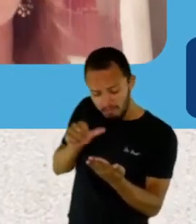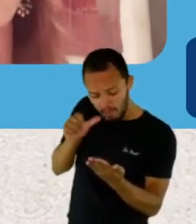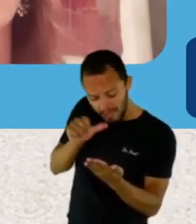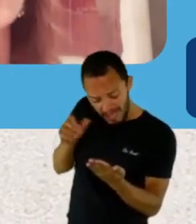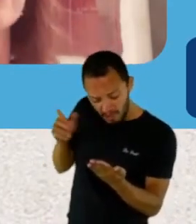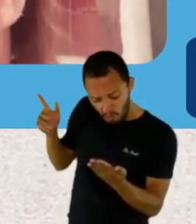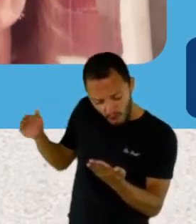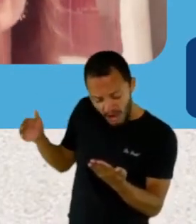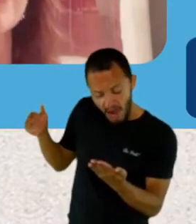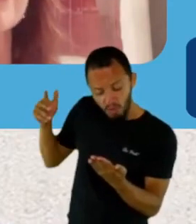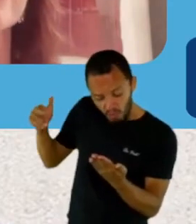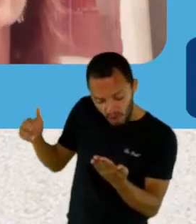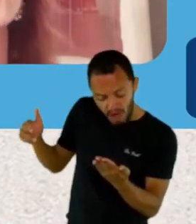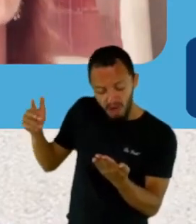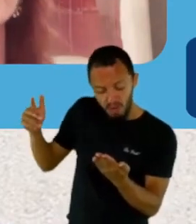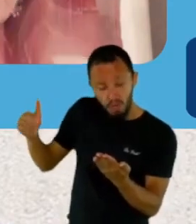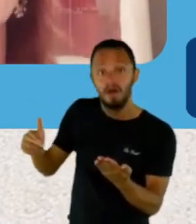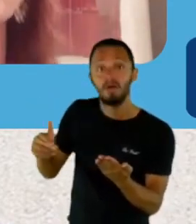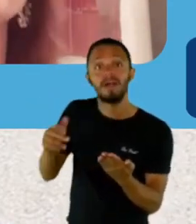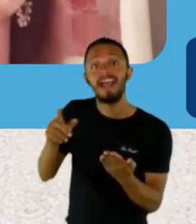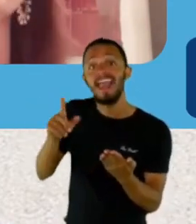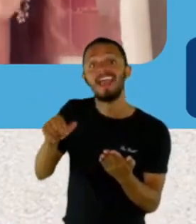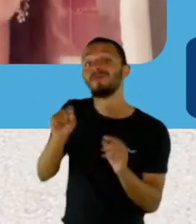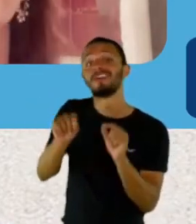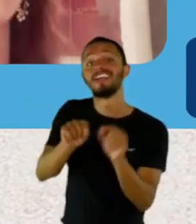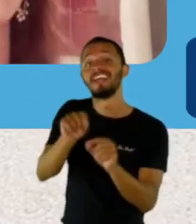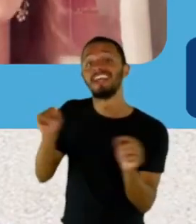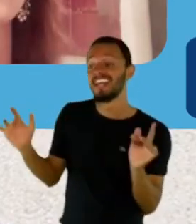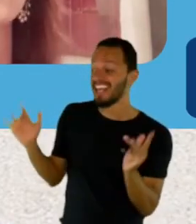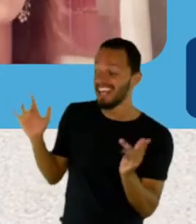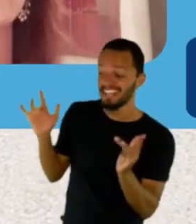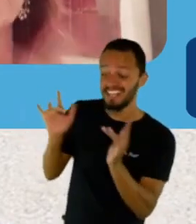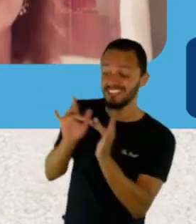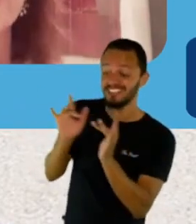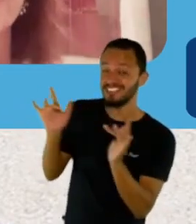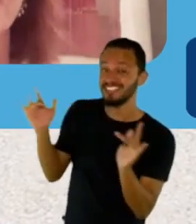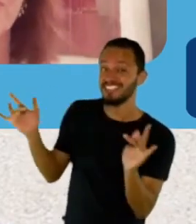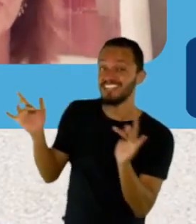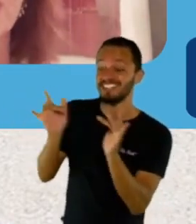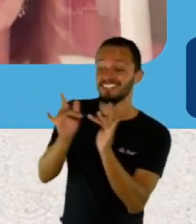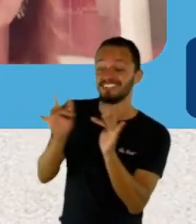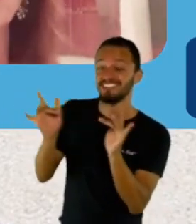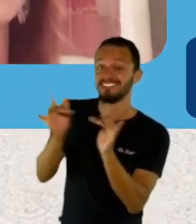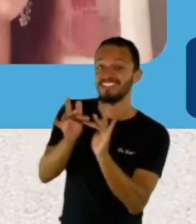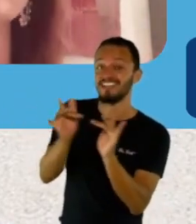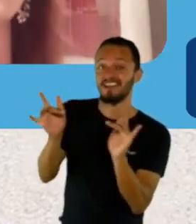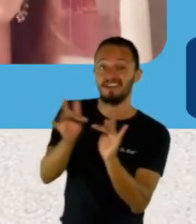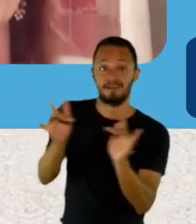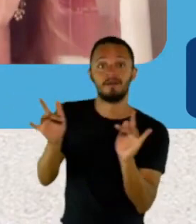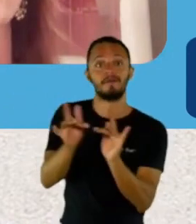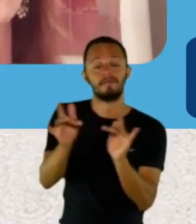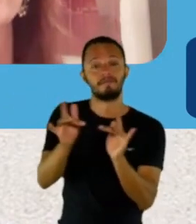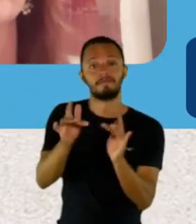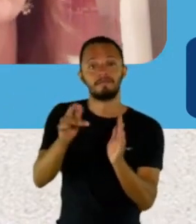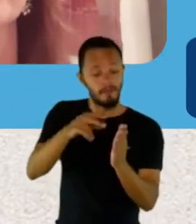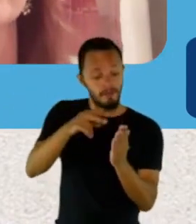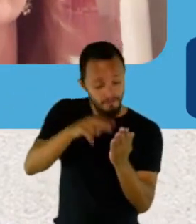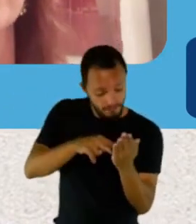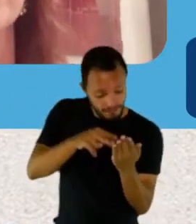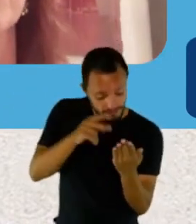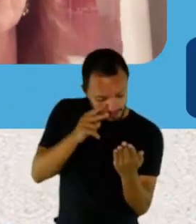identificação, essa forma de se enxergar, de ver a sua história, de certa forma,